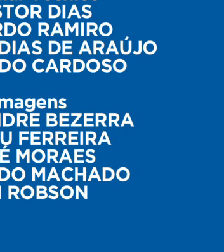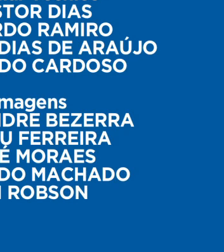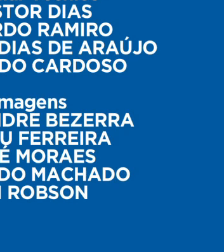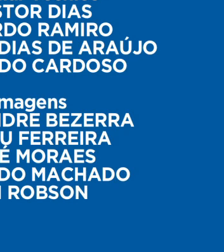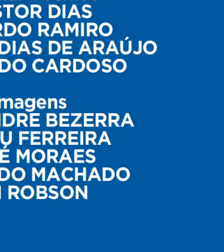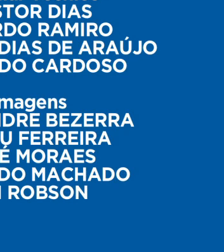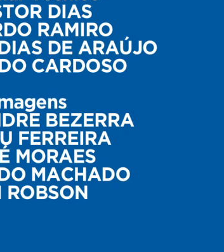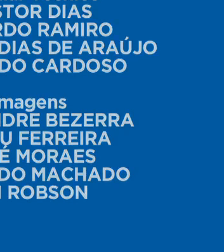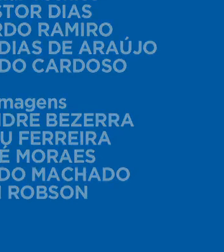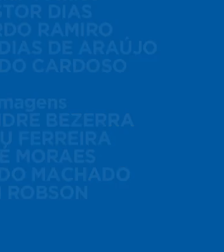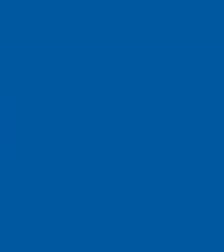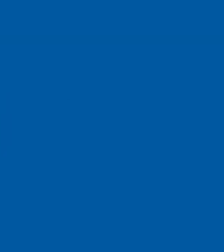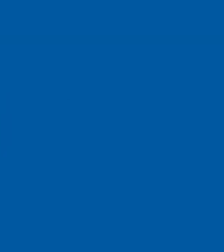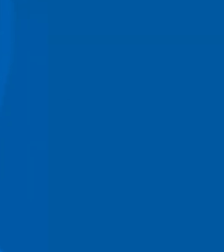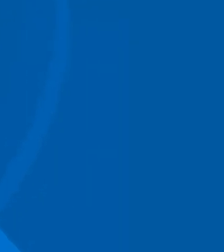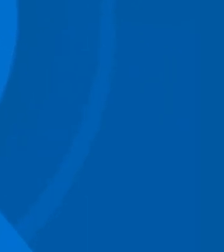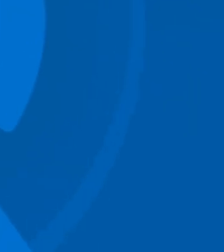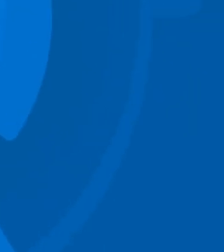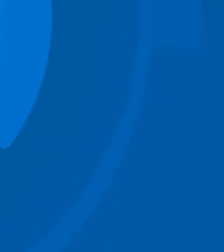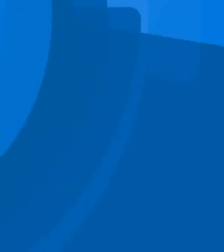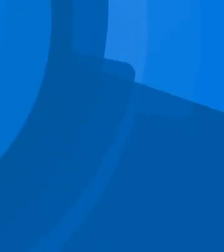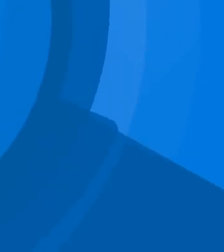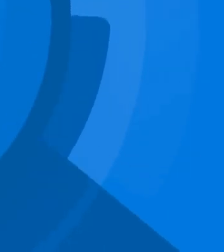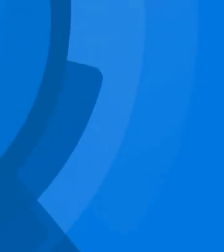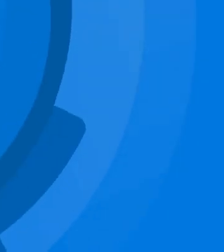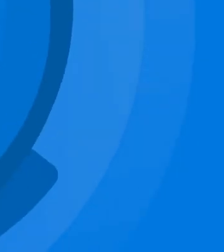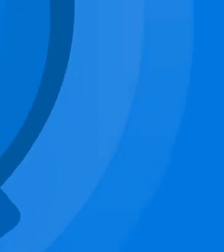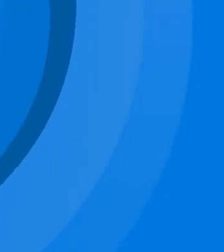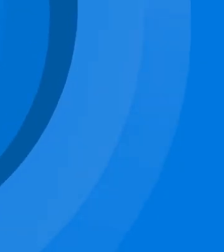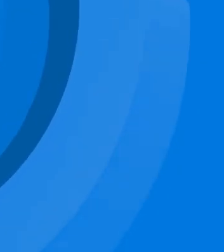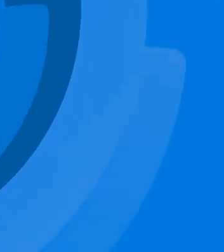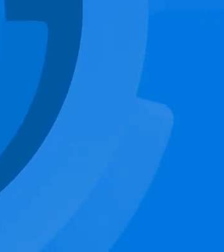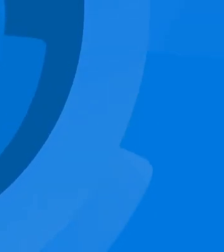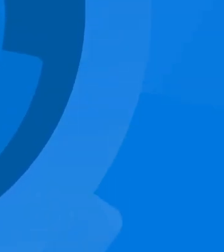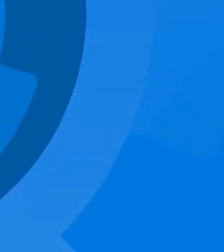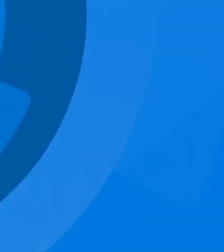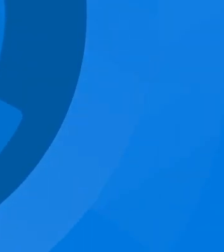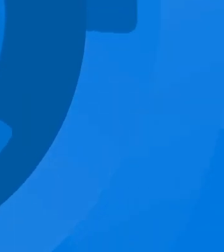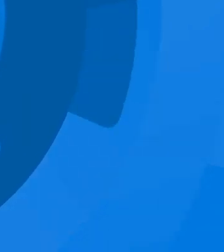Transcrição Legenda Zanotto